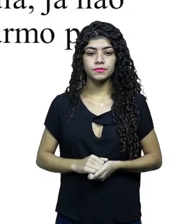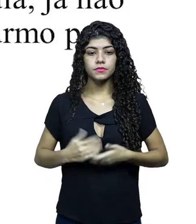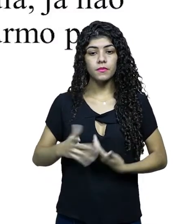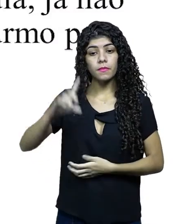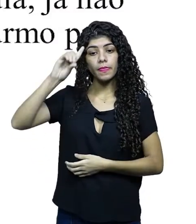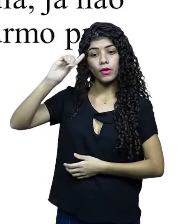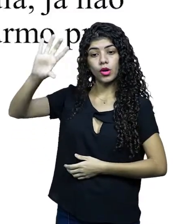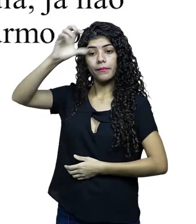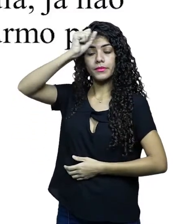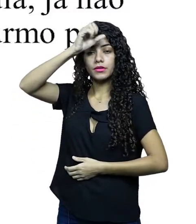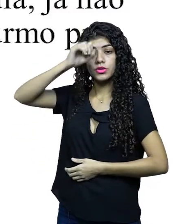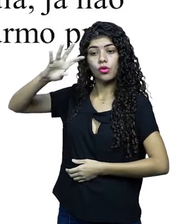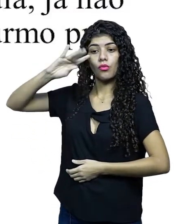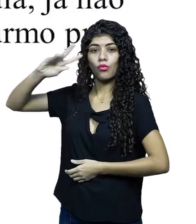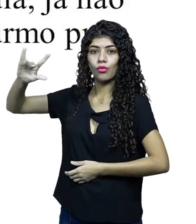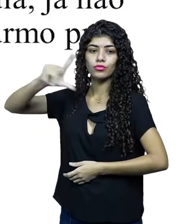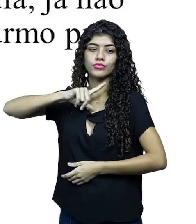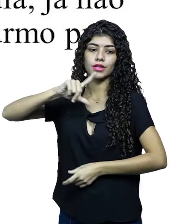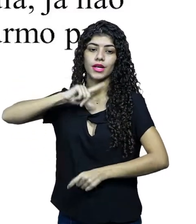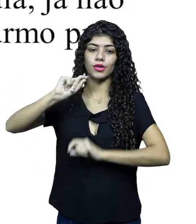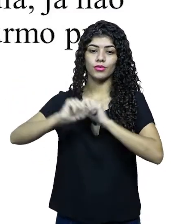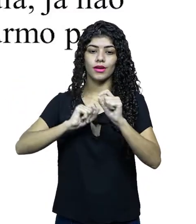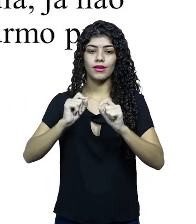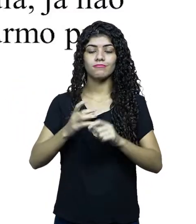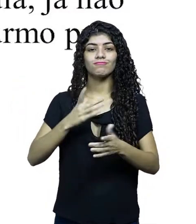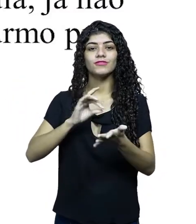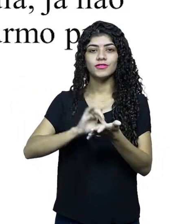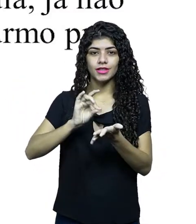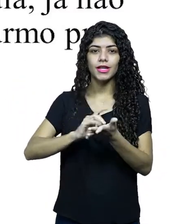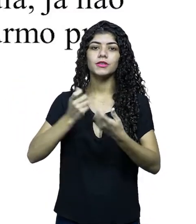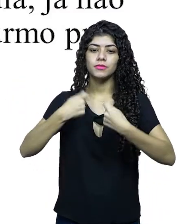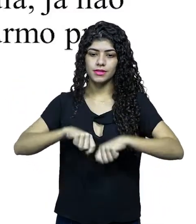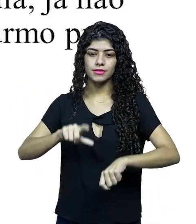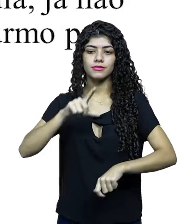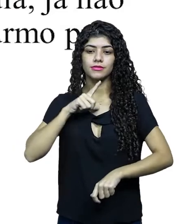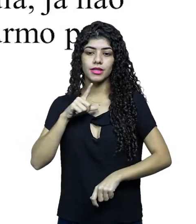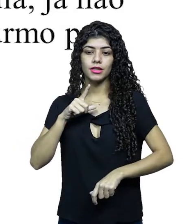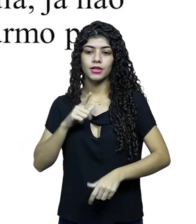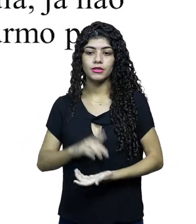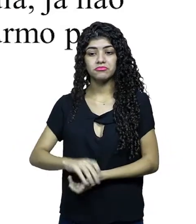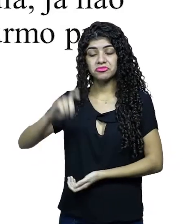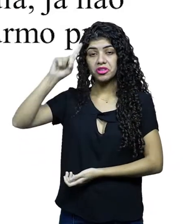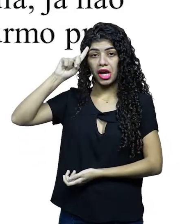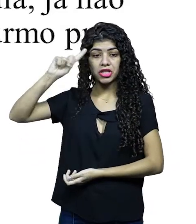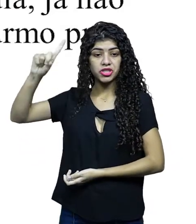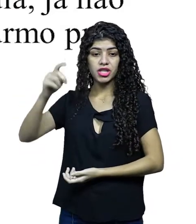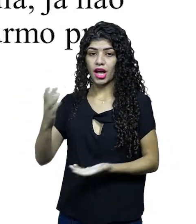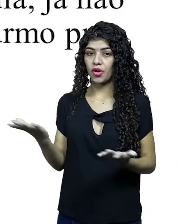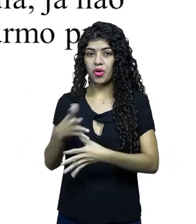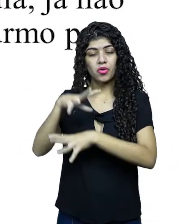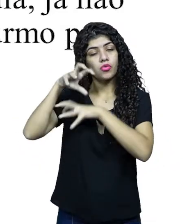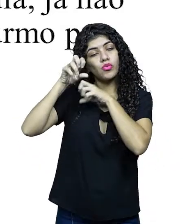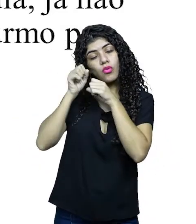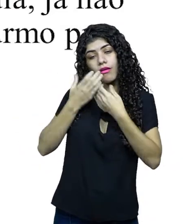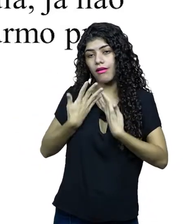Um dia aprendi que sonhos existem para tornarem-se realidade. E desde aquele dia, já não durmo para descansar.